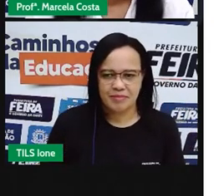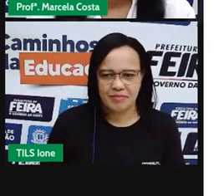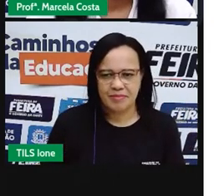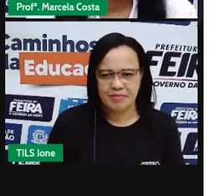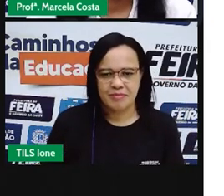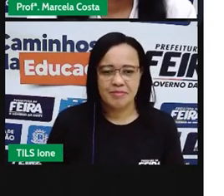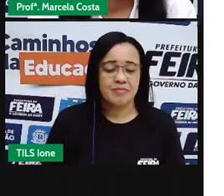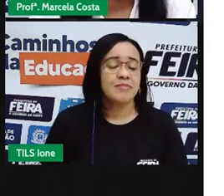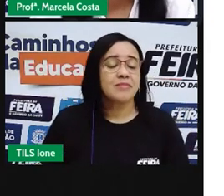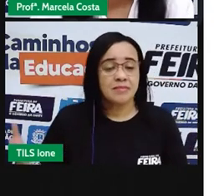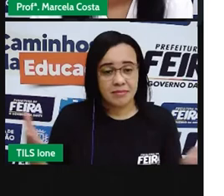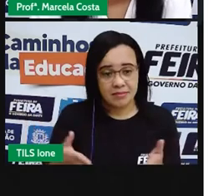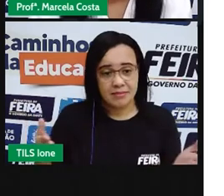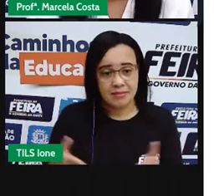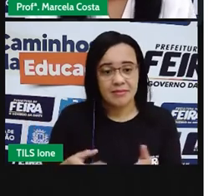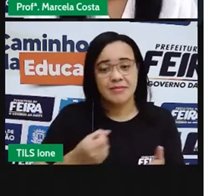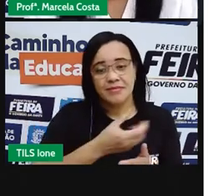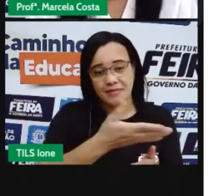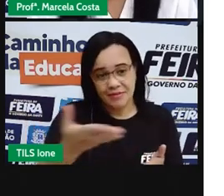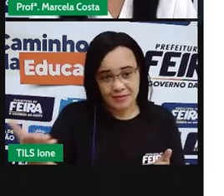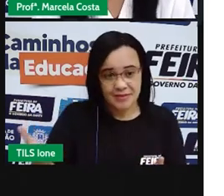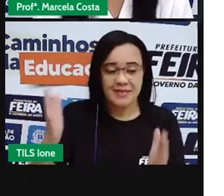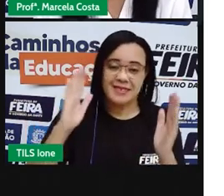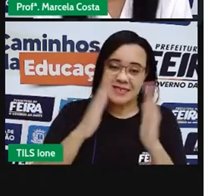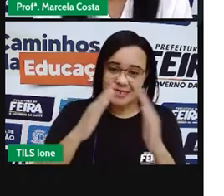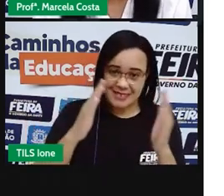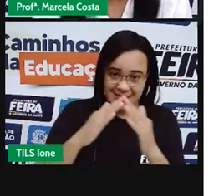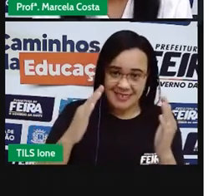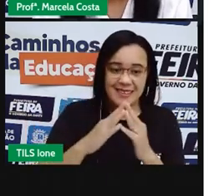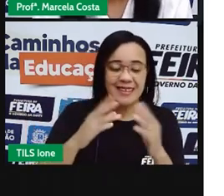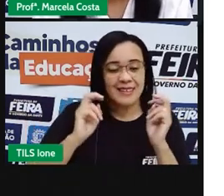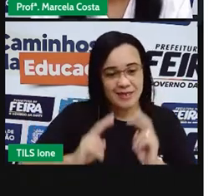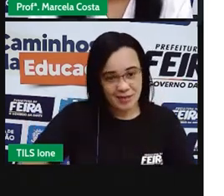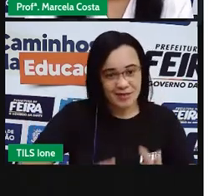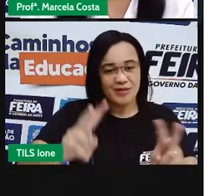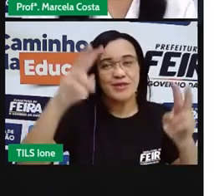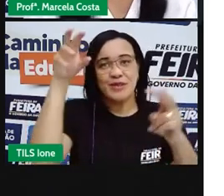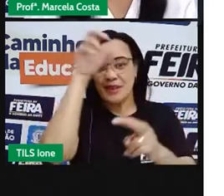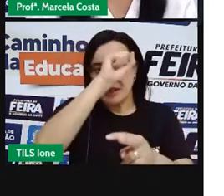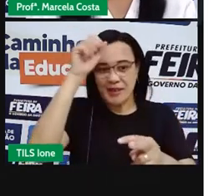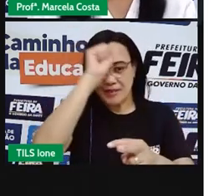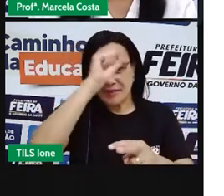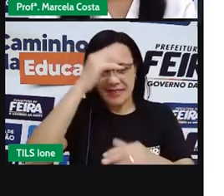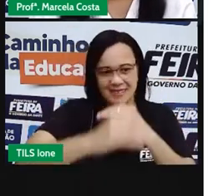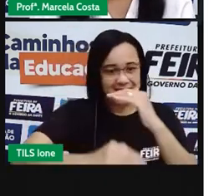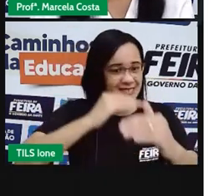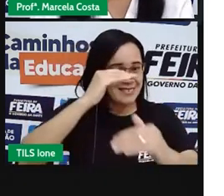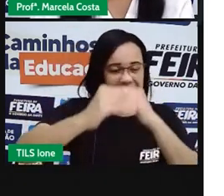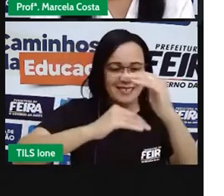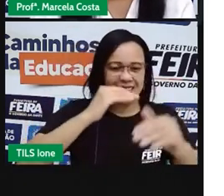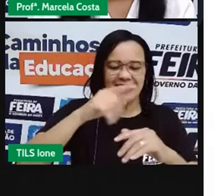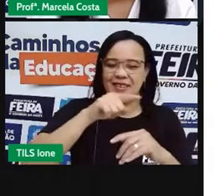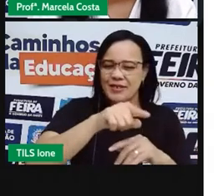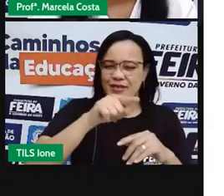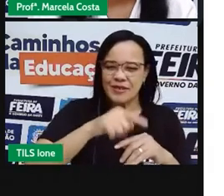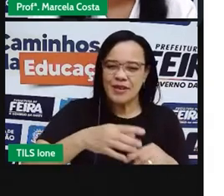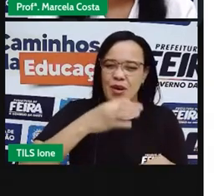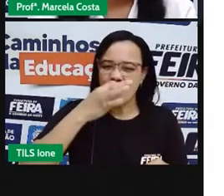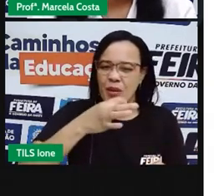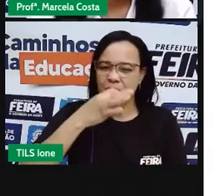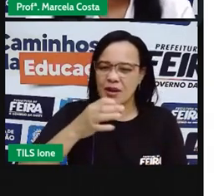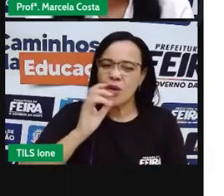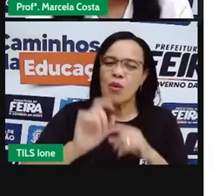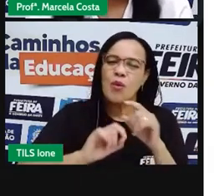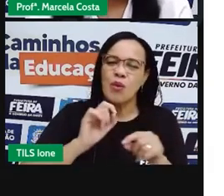Agora, criançada, para se encargar, você continue aprendendo, eu vou sugerir que você faça um